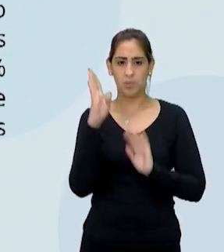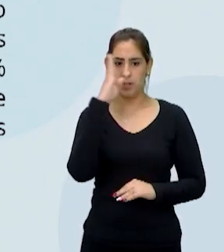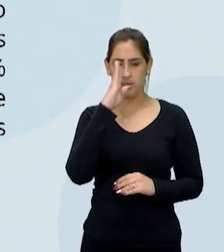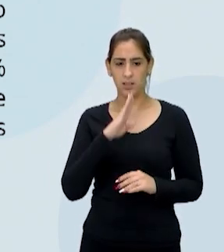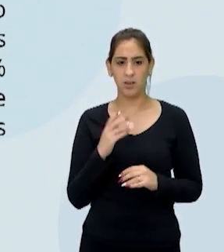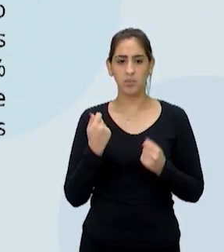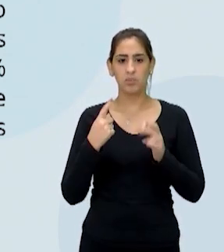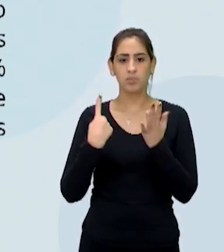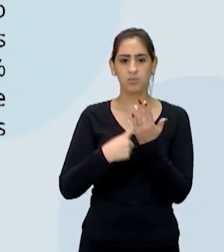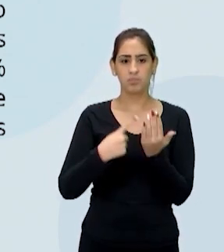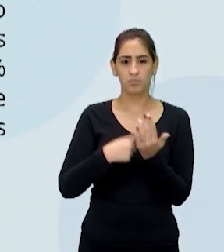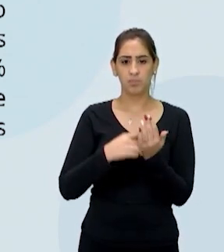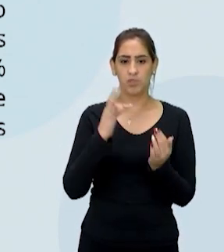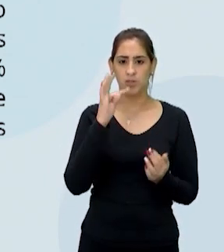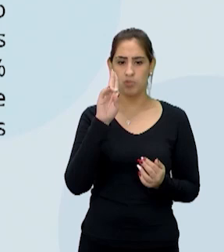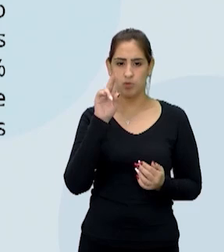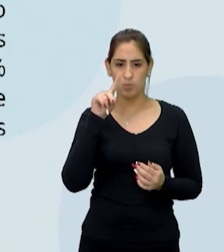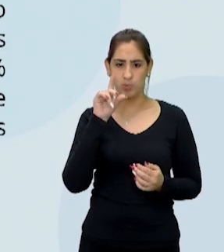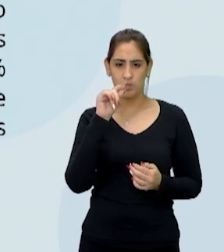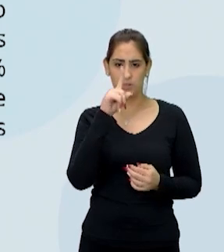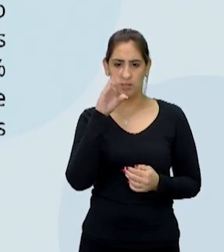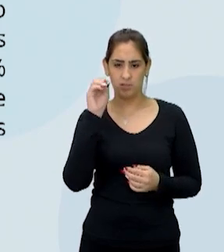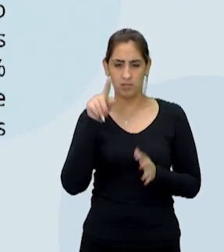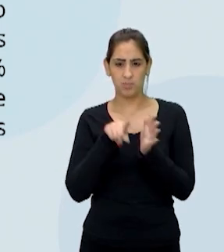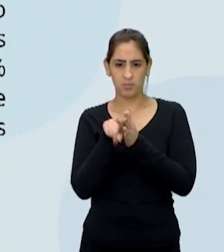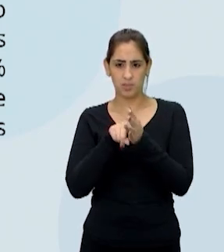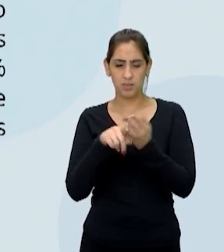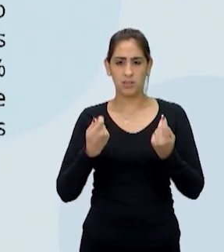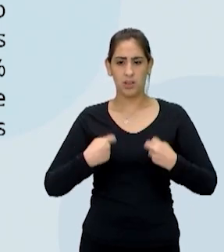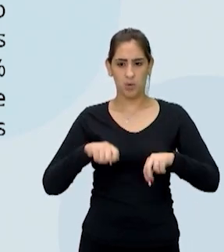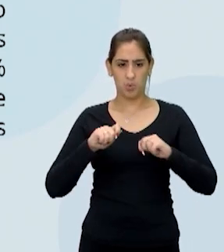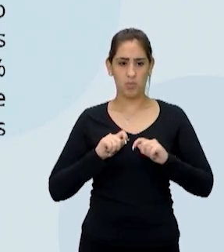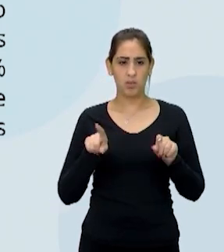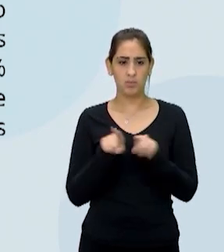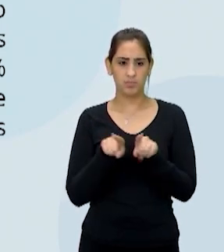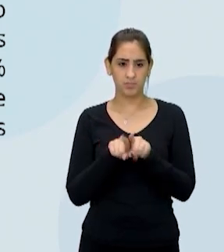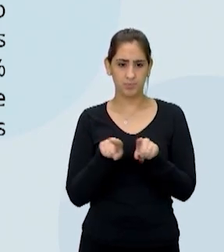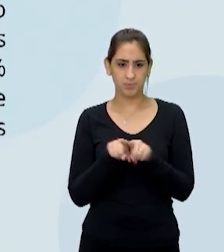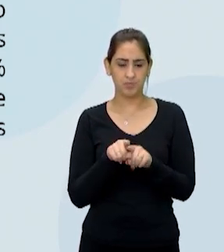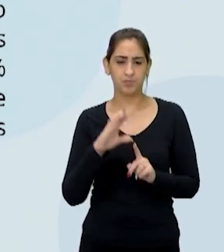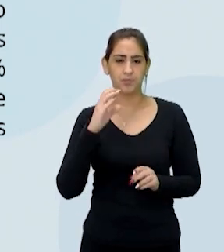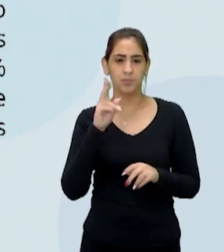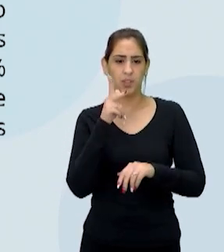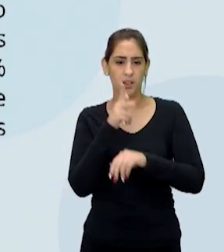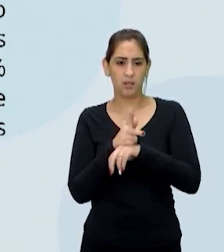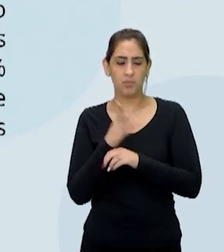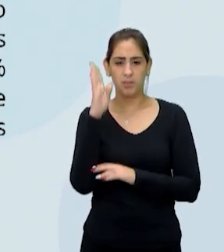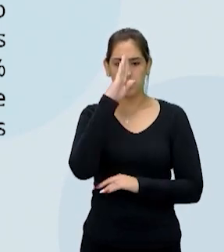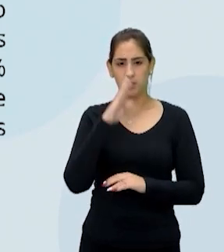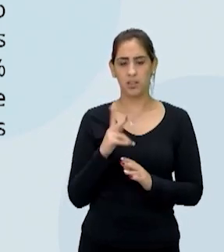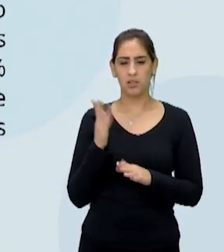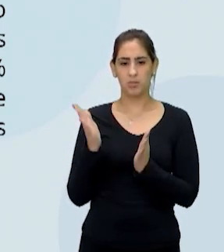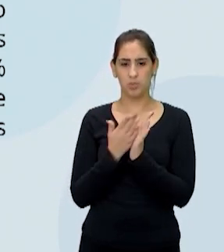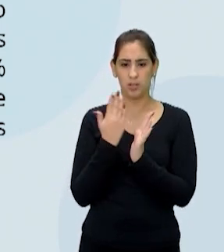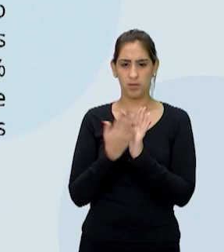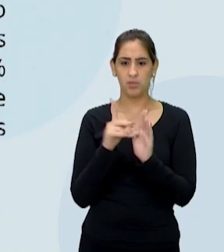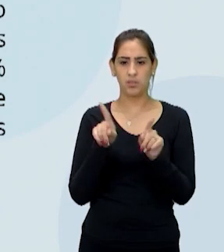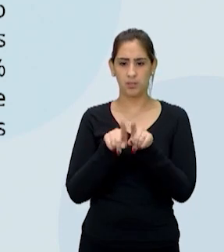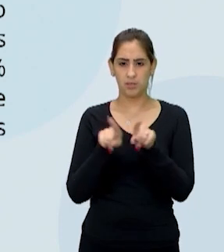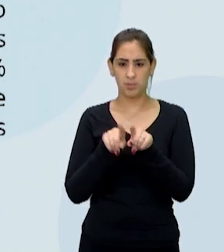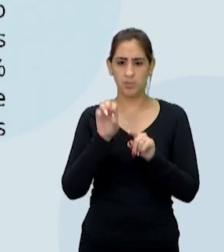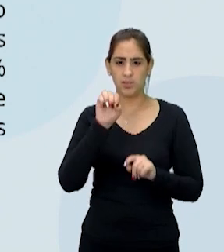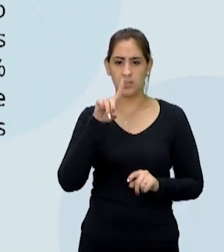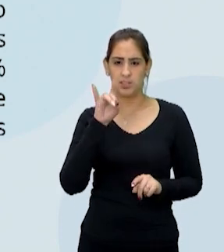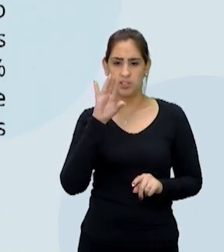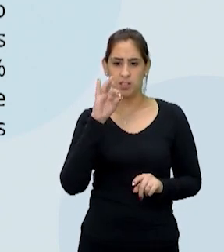encomendada à Fundação Instituto de Pesquisas Econômicas pela Câmara Brasileira do Livro e pelo Sindicato Nacional dos